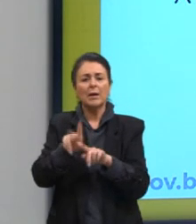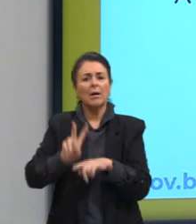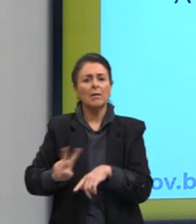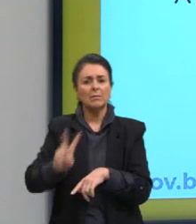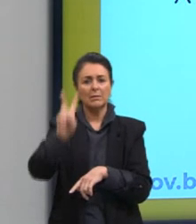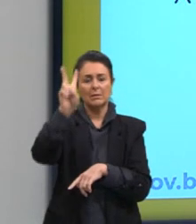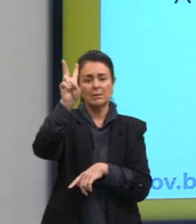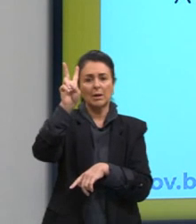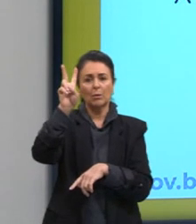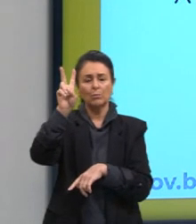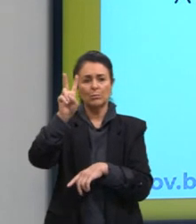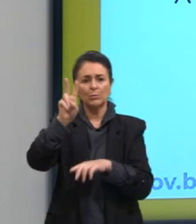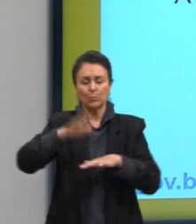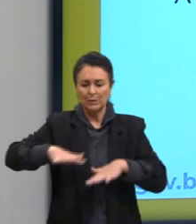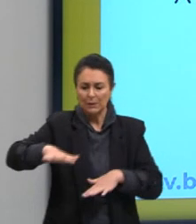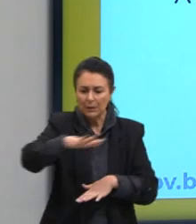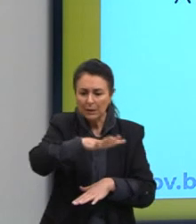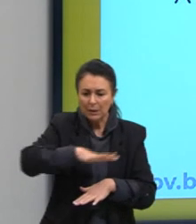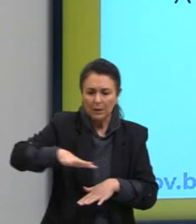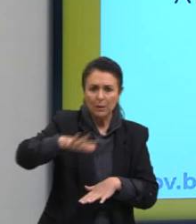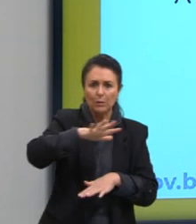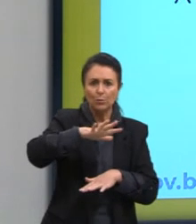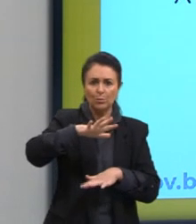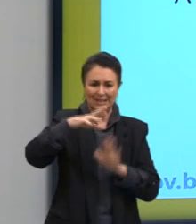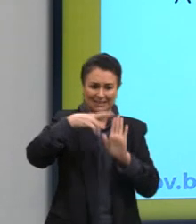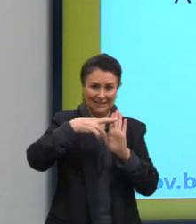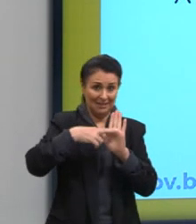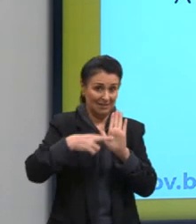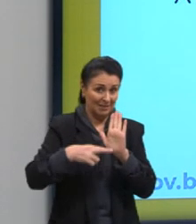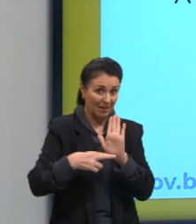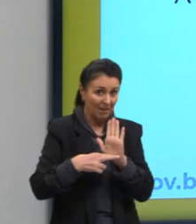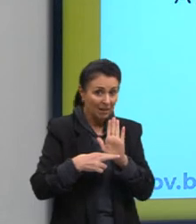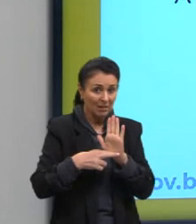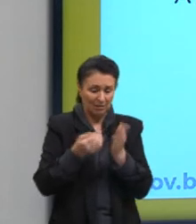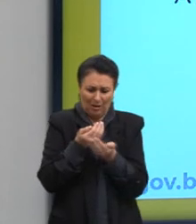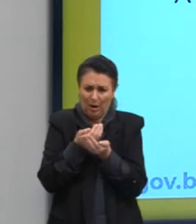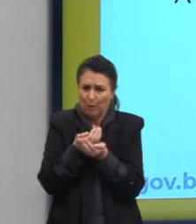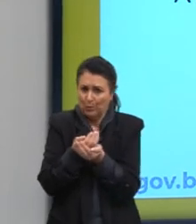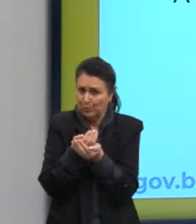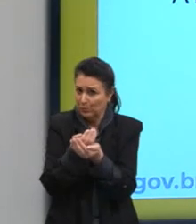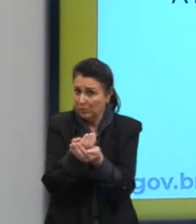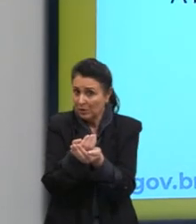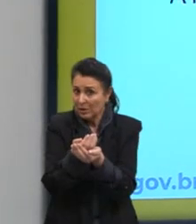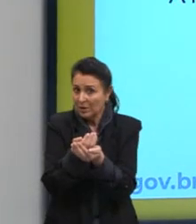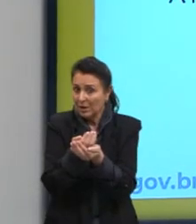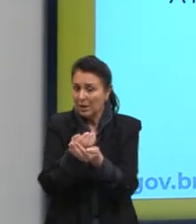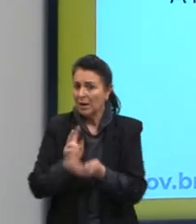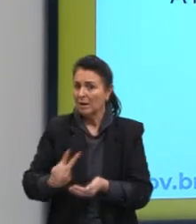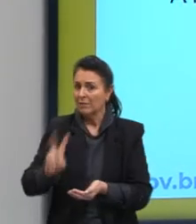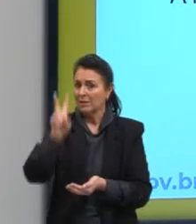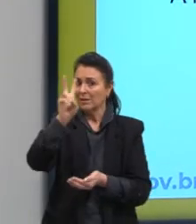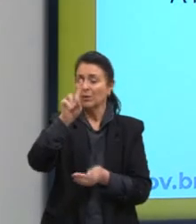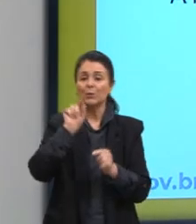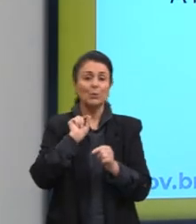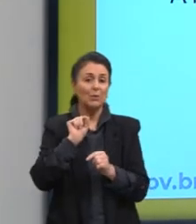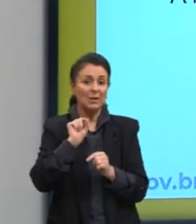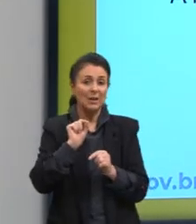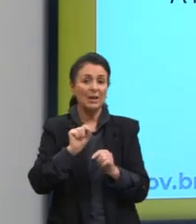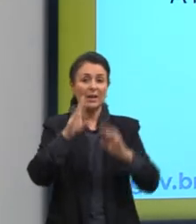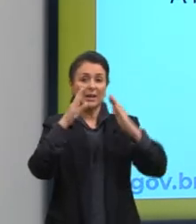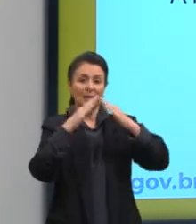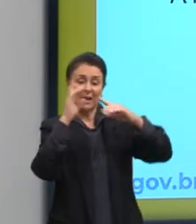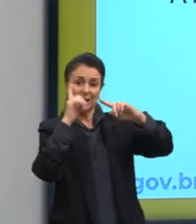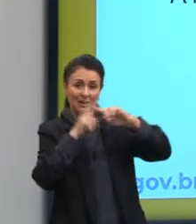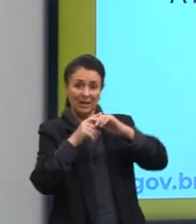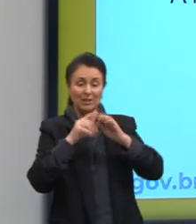sacramentais. Então, esses ritos sacramentais como a Eucaristia eram valorizados pela Igreja Católica, mas estavam sendo